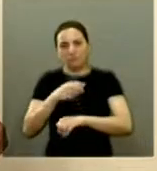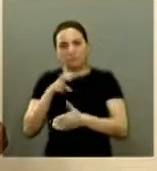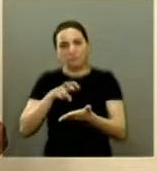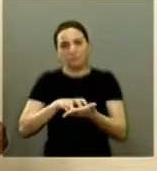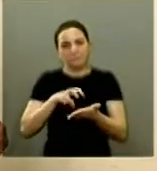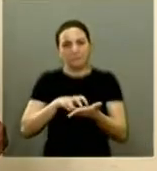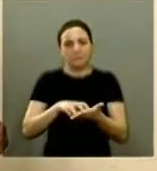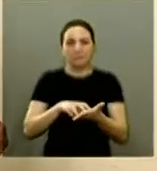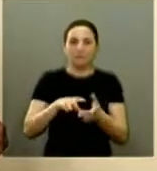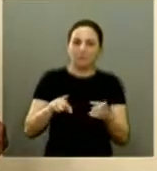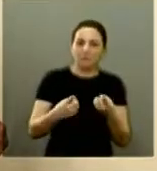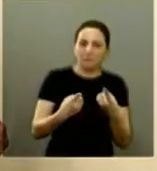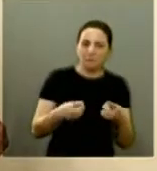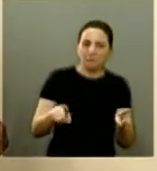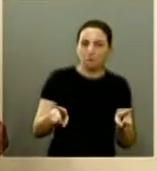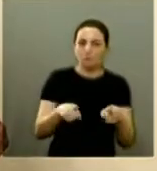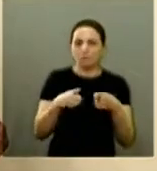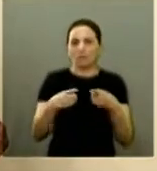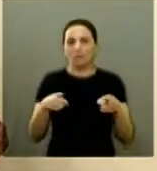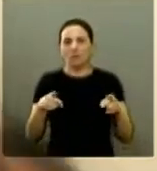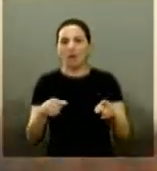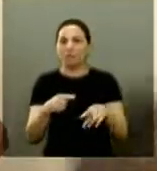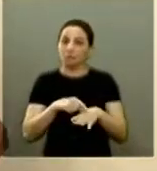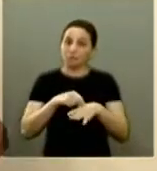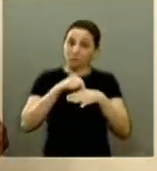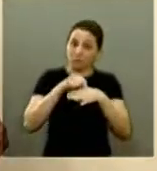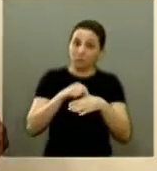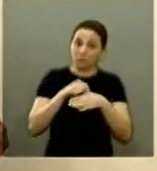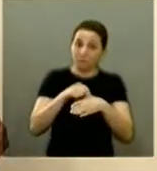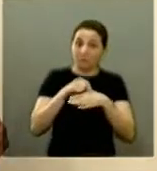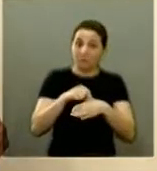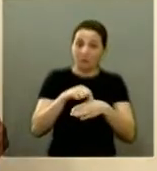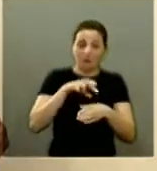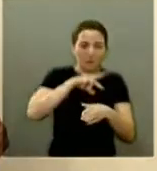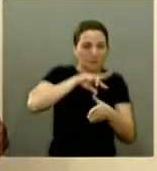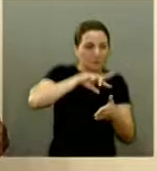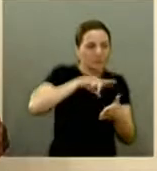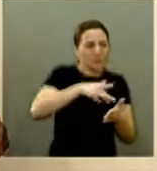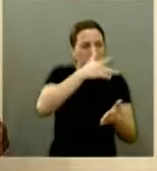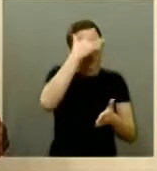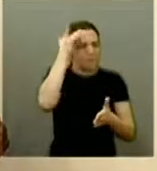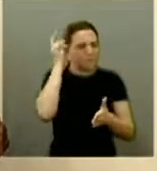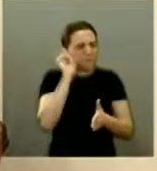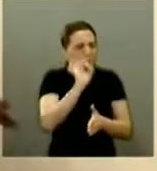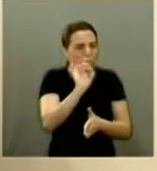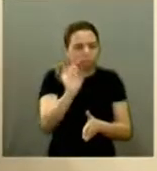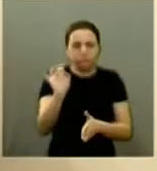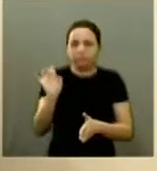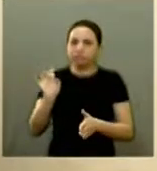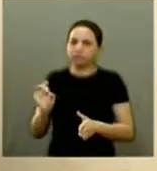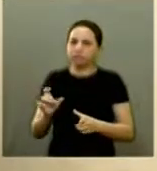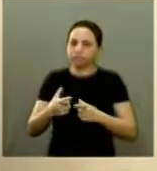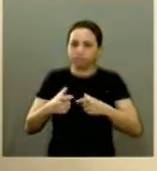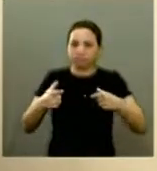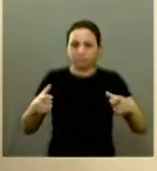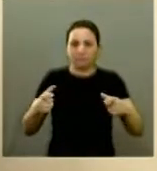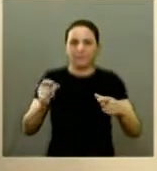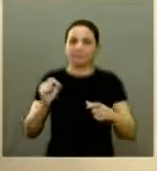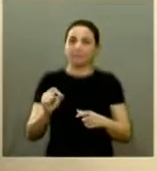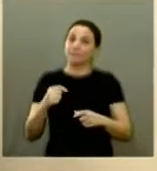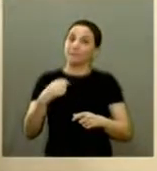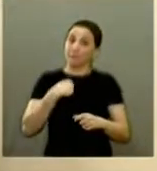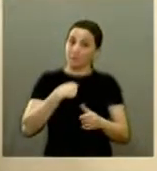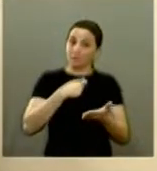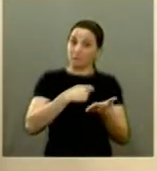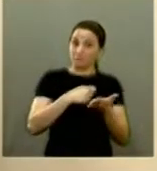assando carne para aquele batalhão de gente e era um batalhão mesmo viu gente e como eu fui o autor